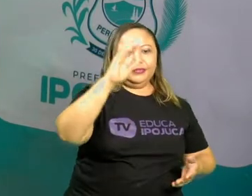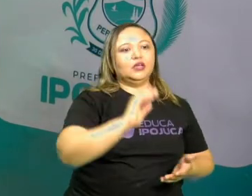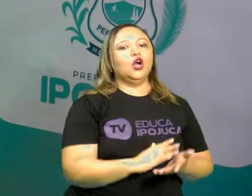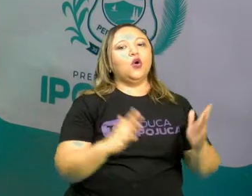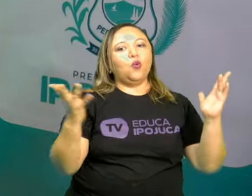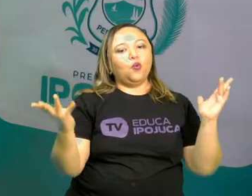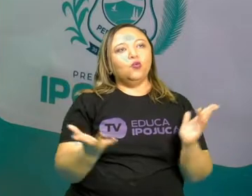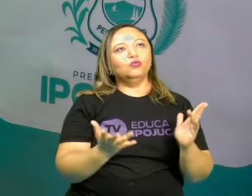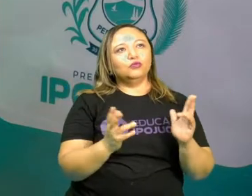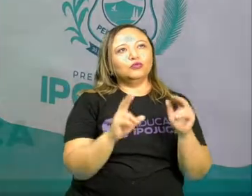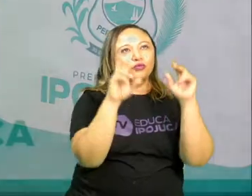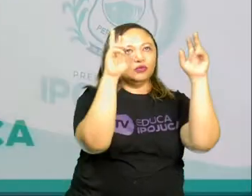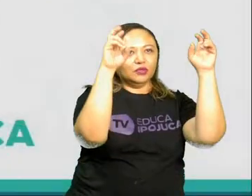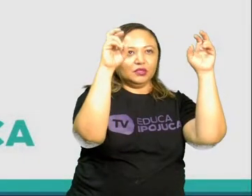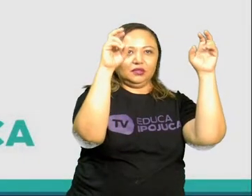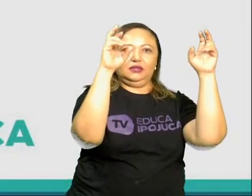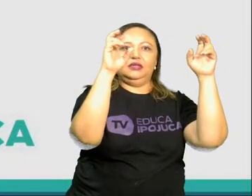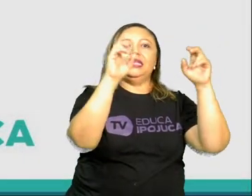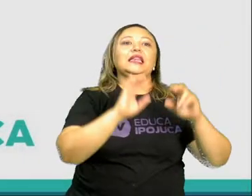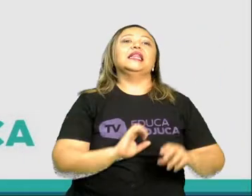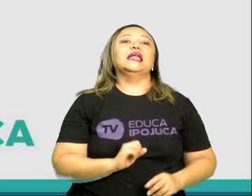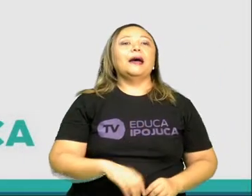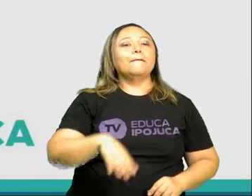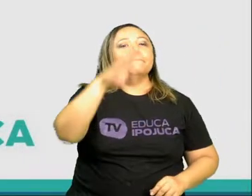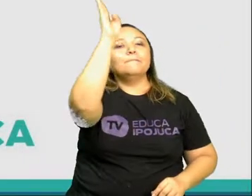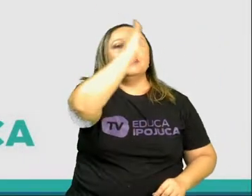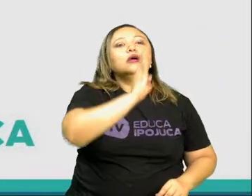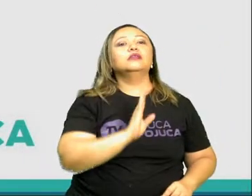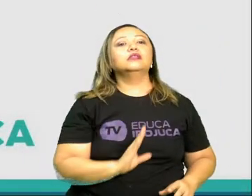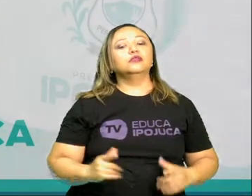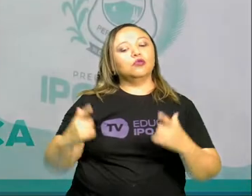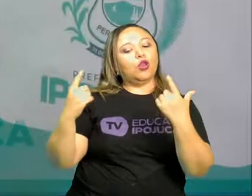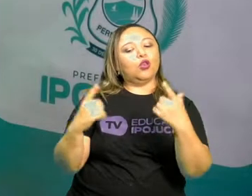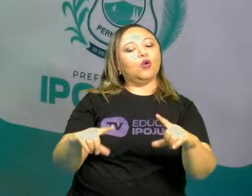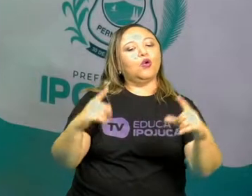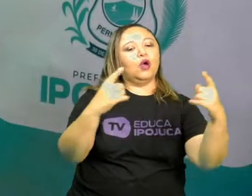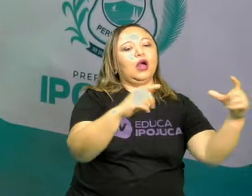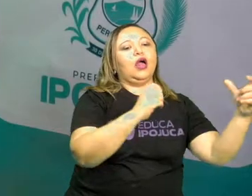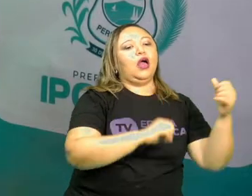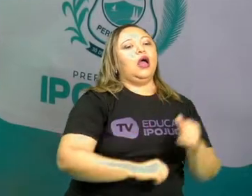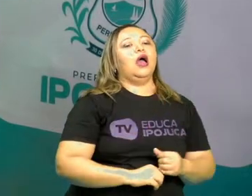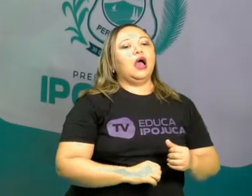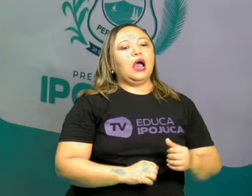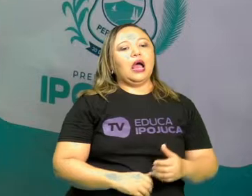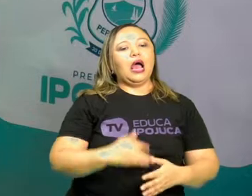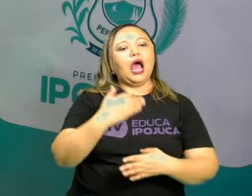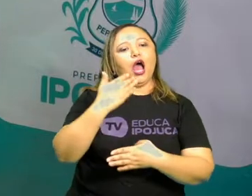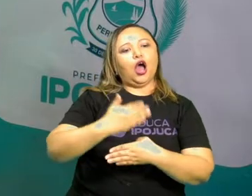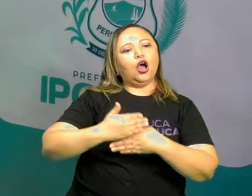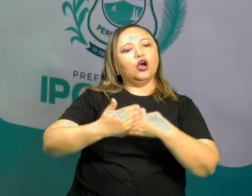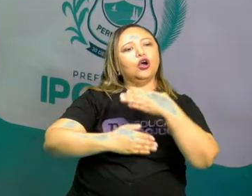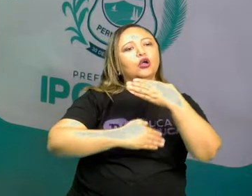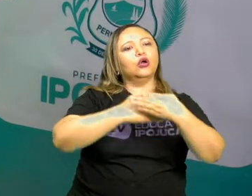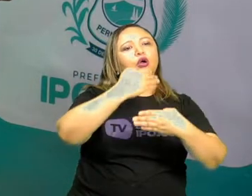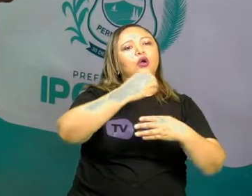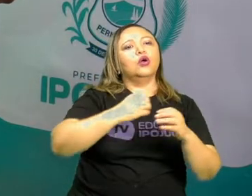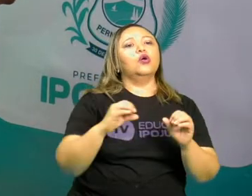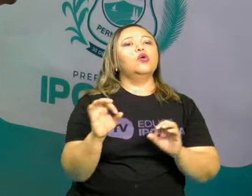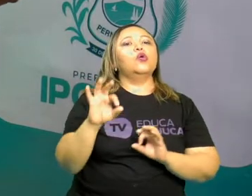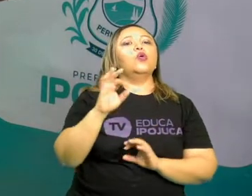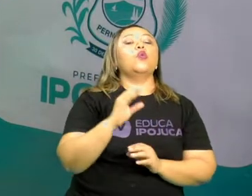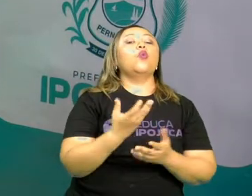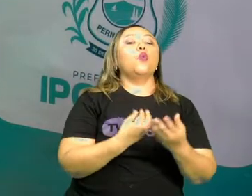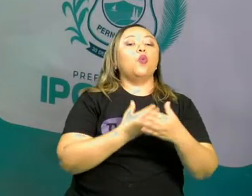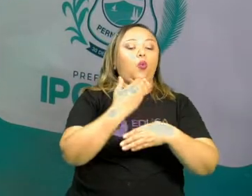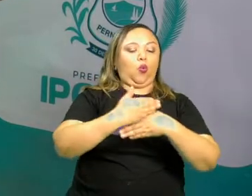Nós vamos falar hoje sobre a formação do território brasileiro. Nós temos que conhecer nossa casa, como ela foi